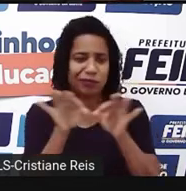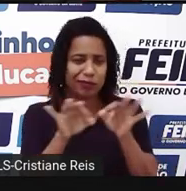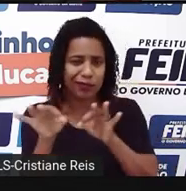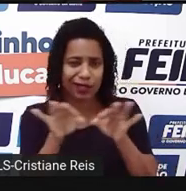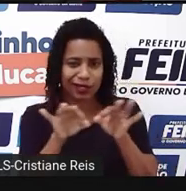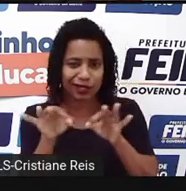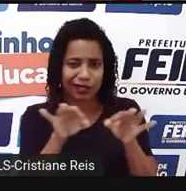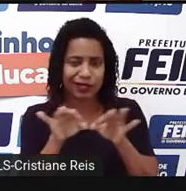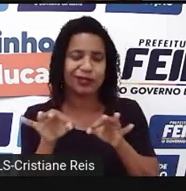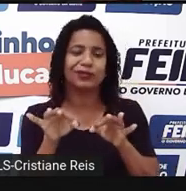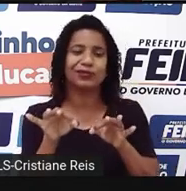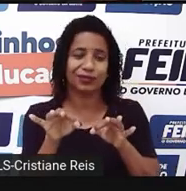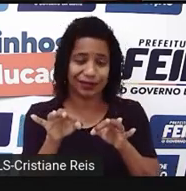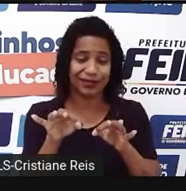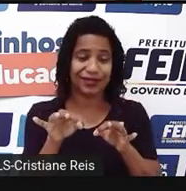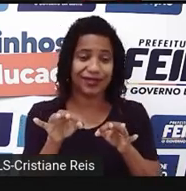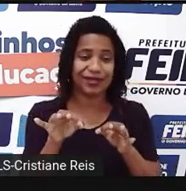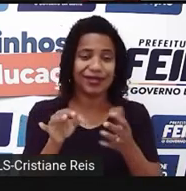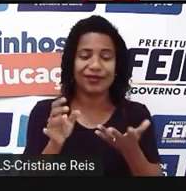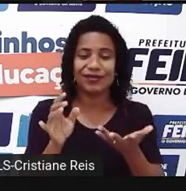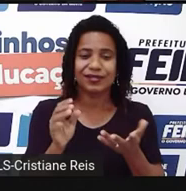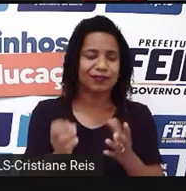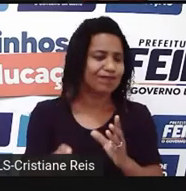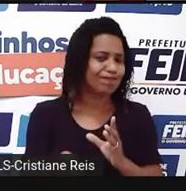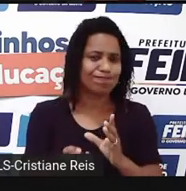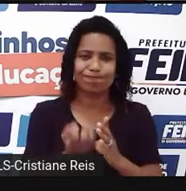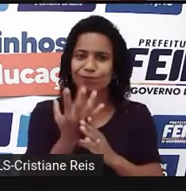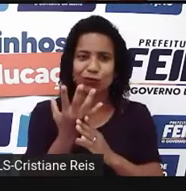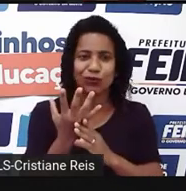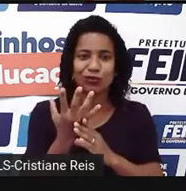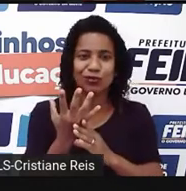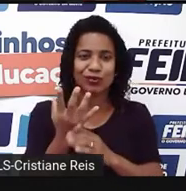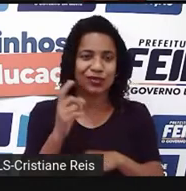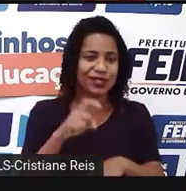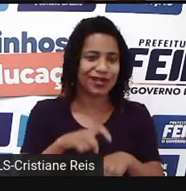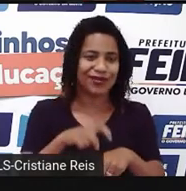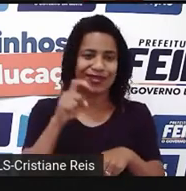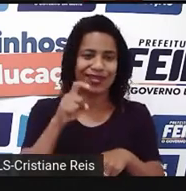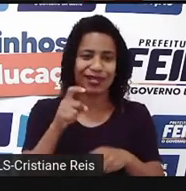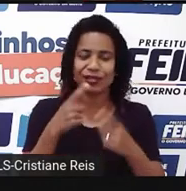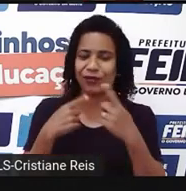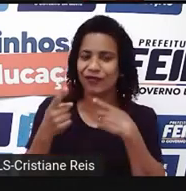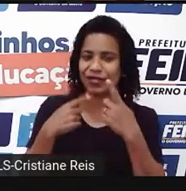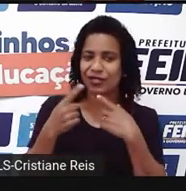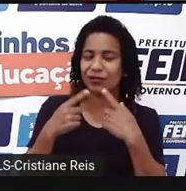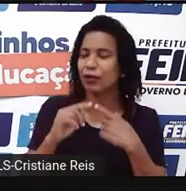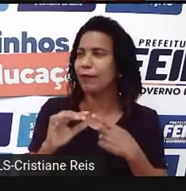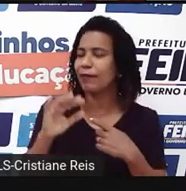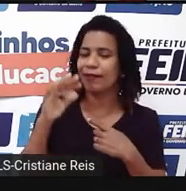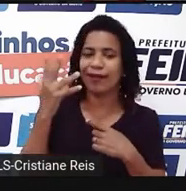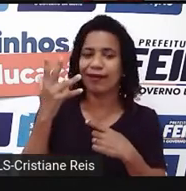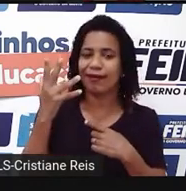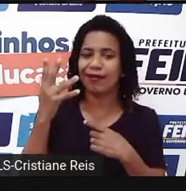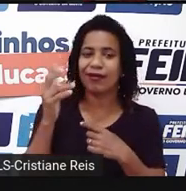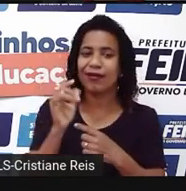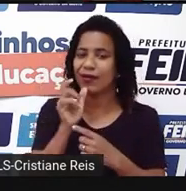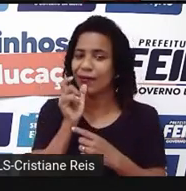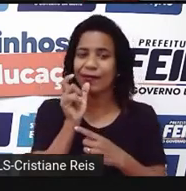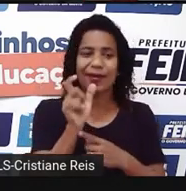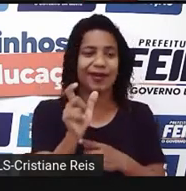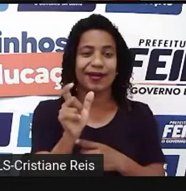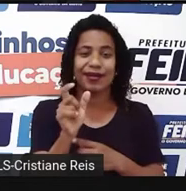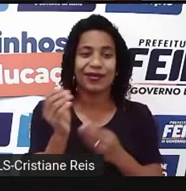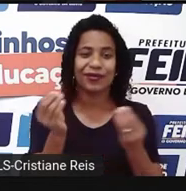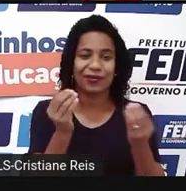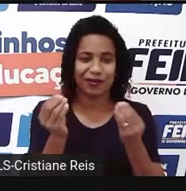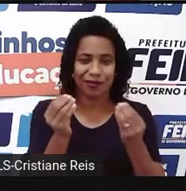surgem assim espontaneamente e justamente naquele momento que nós estamos conversando. Observem essa situação que